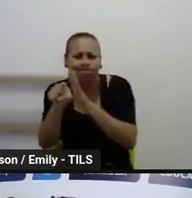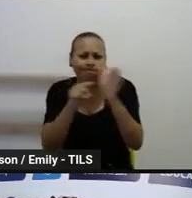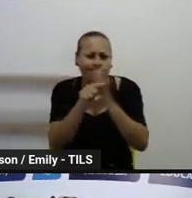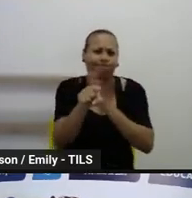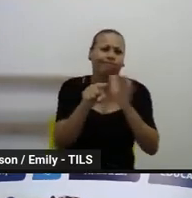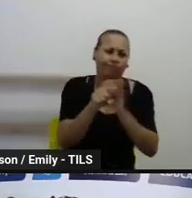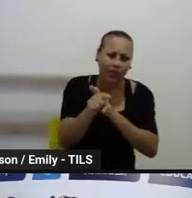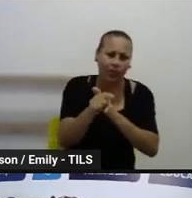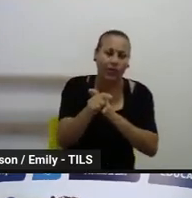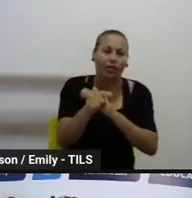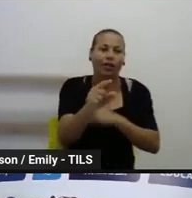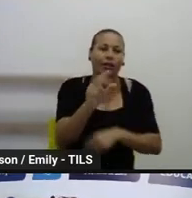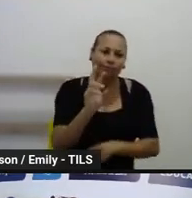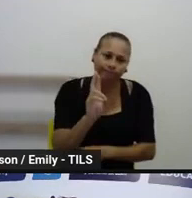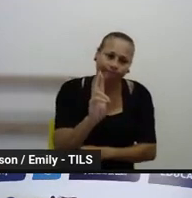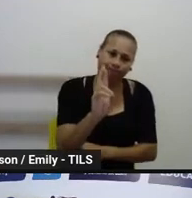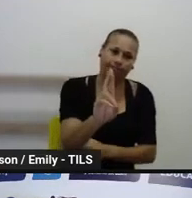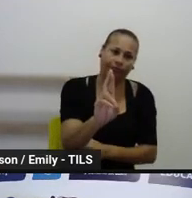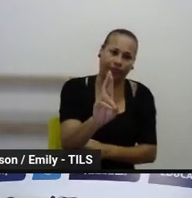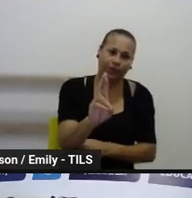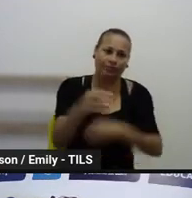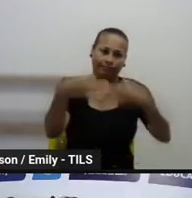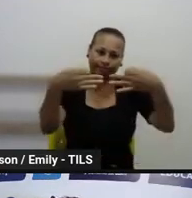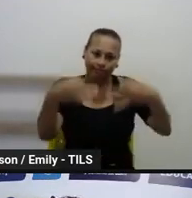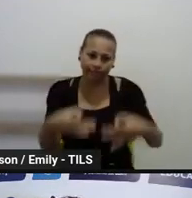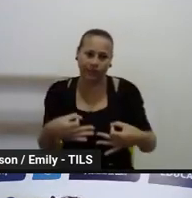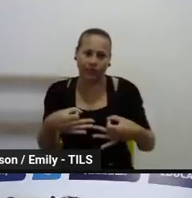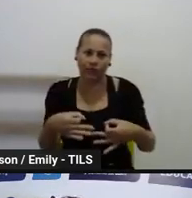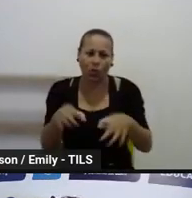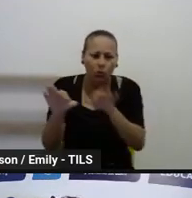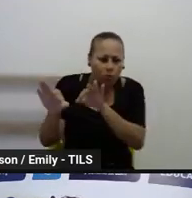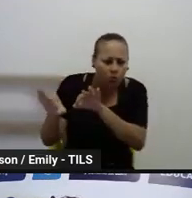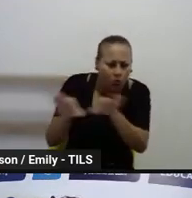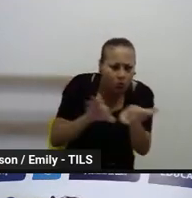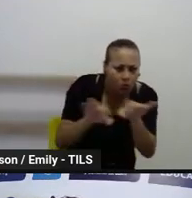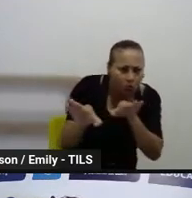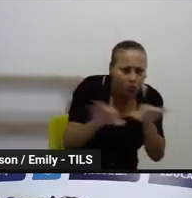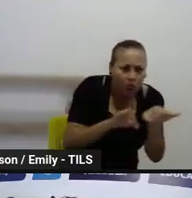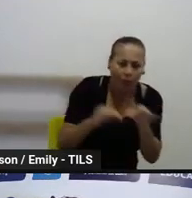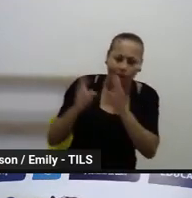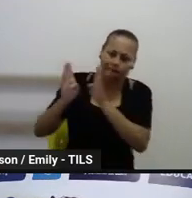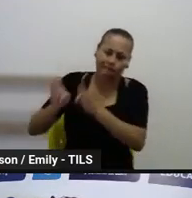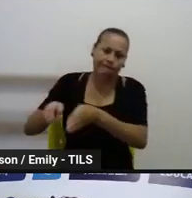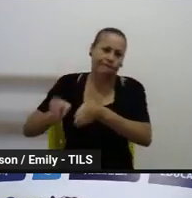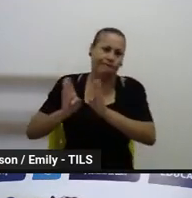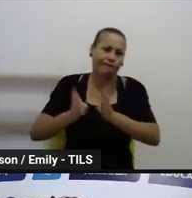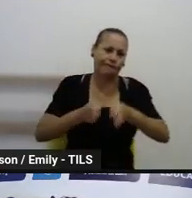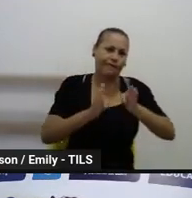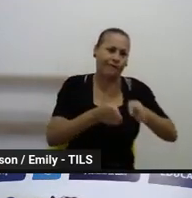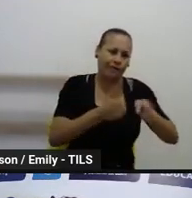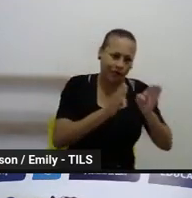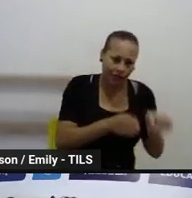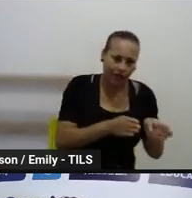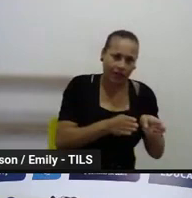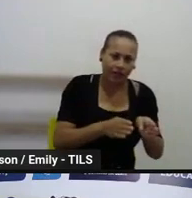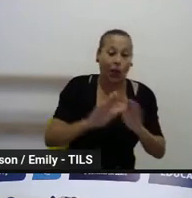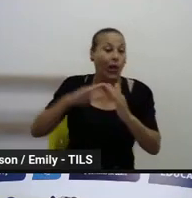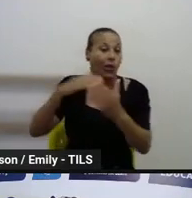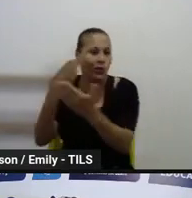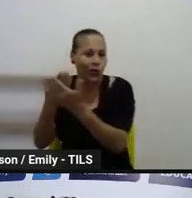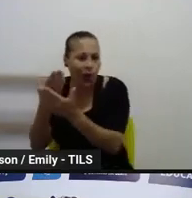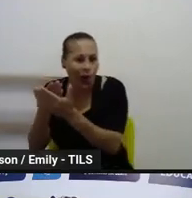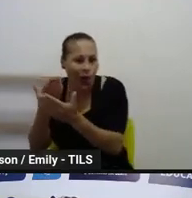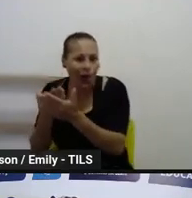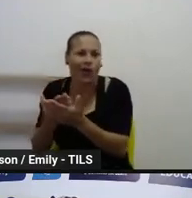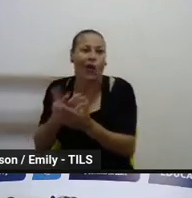prioritariamente, né? Observado para que tudo seja feito da forma mais correta, né? E dentro da legalidade.